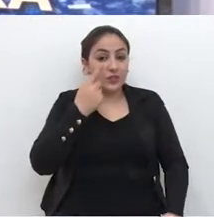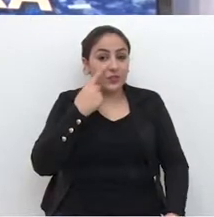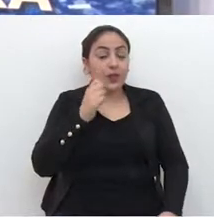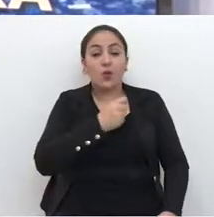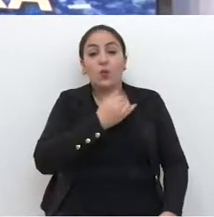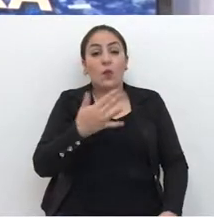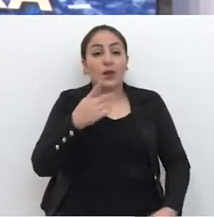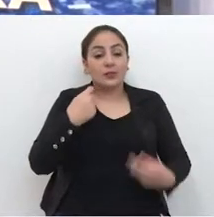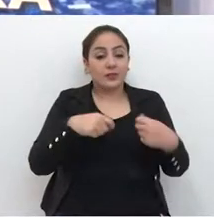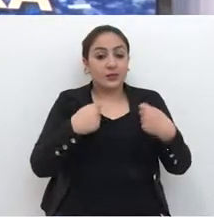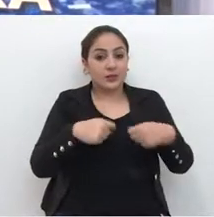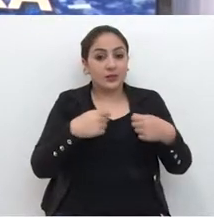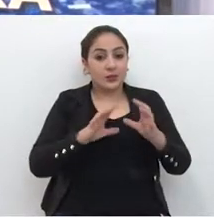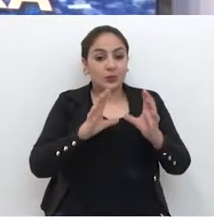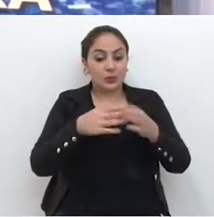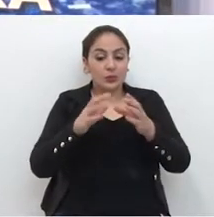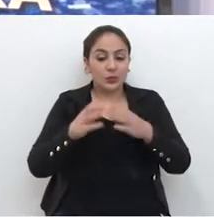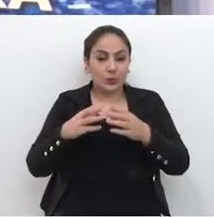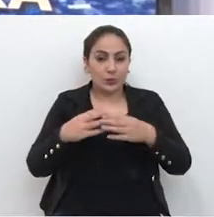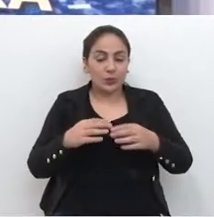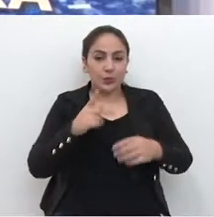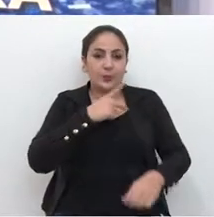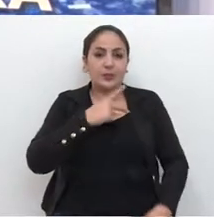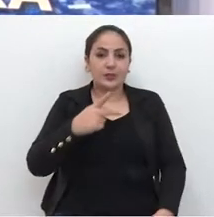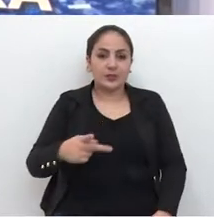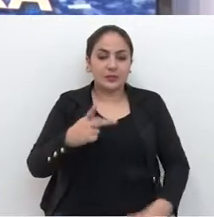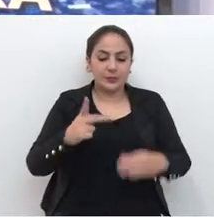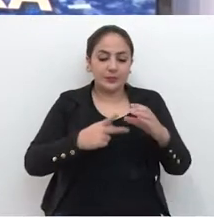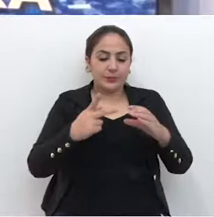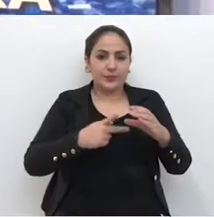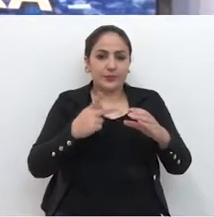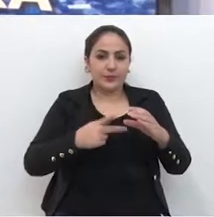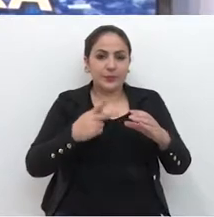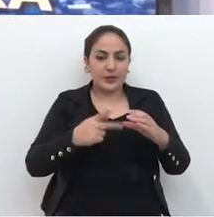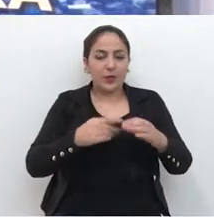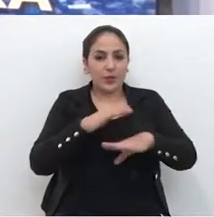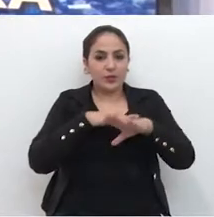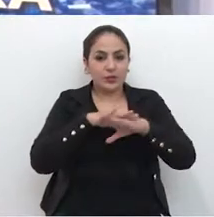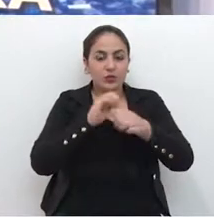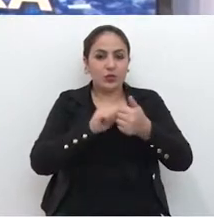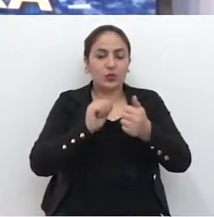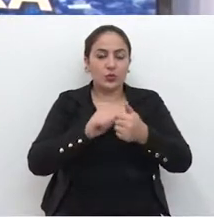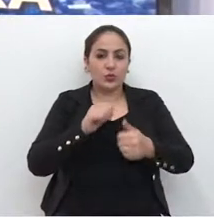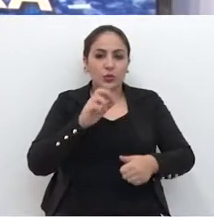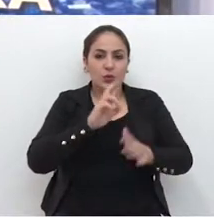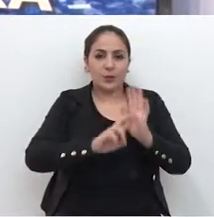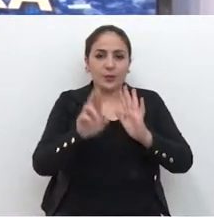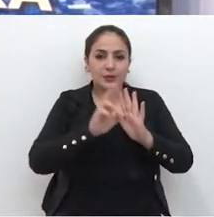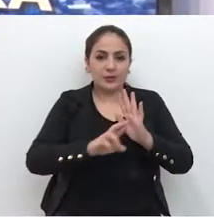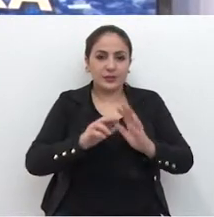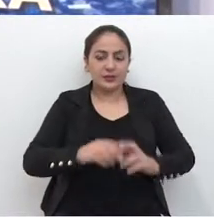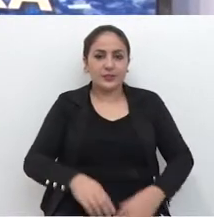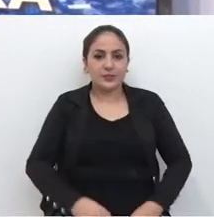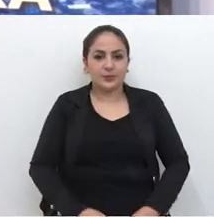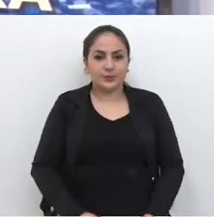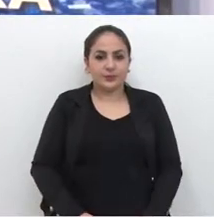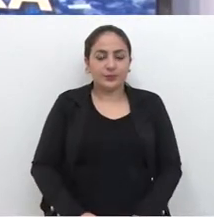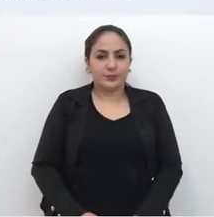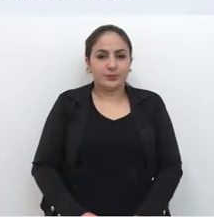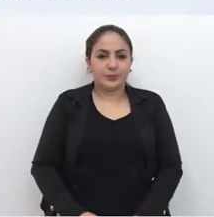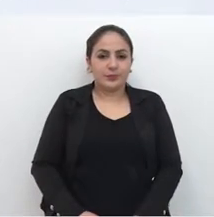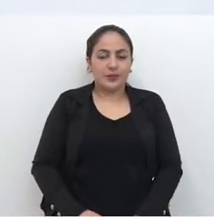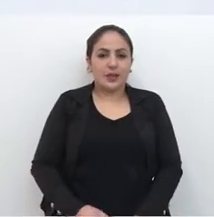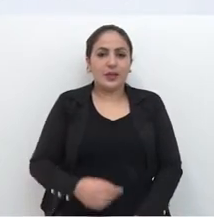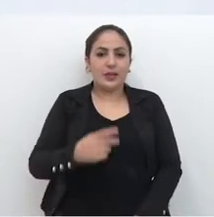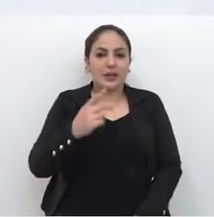de identificar quais as necessidades dos grupos, o presidente da Câmara conversou com representantes do departamento.